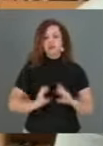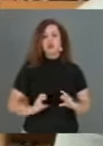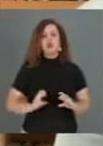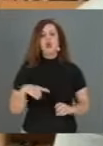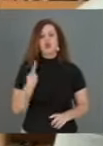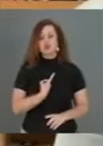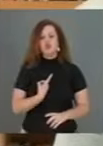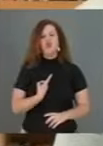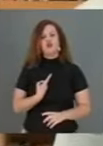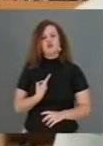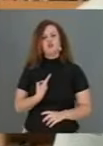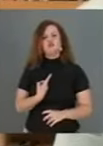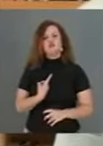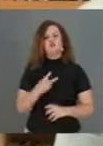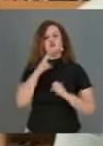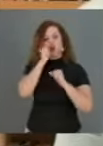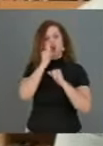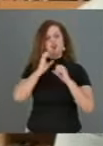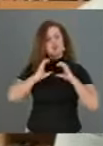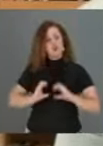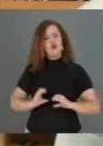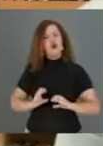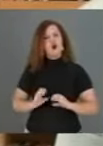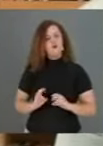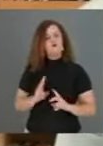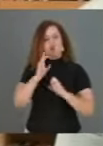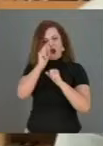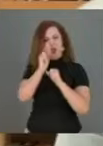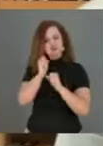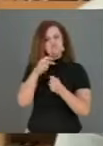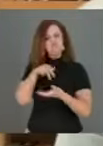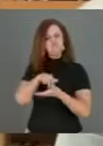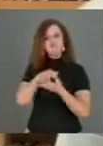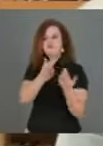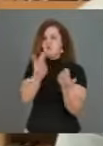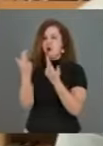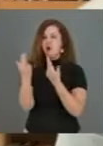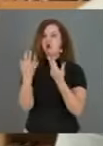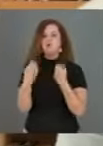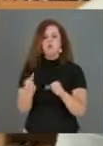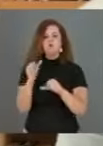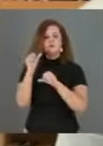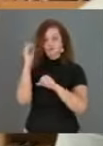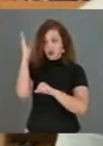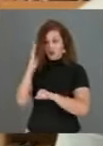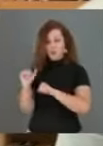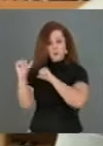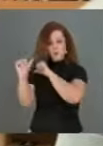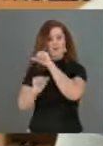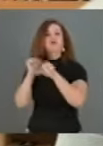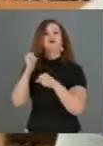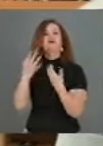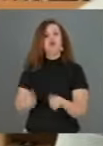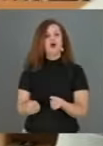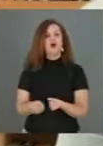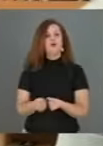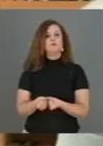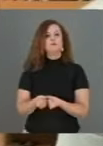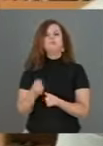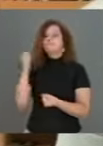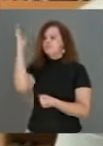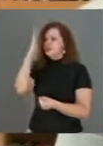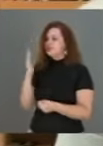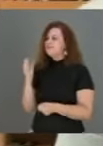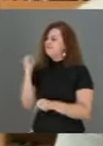fortes, resistentes, como vocês são. Vamos mudar esse país. Vamos reconstruir esse país.